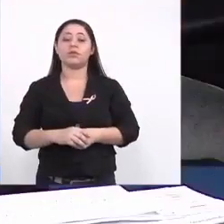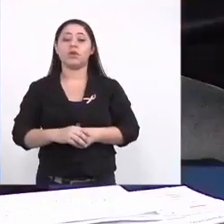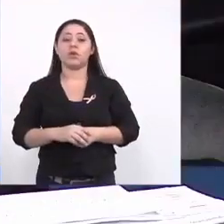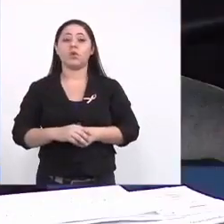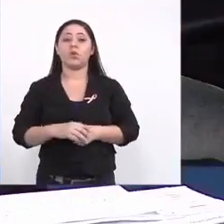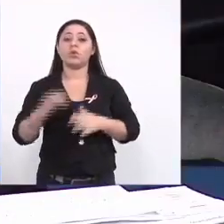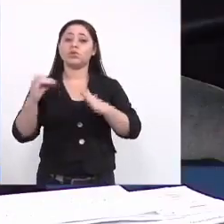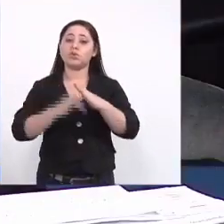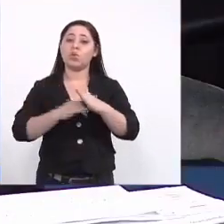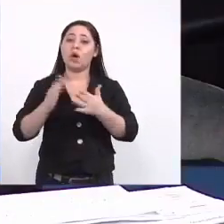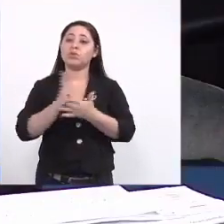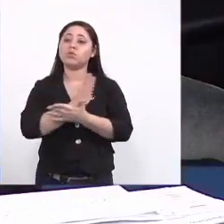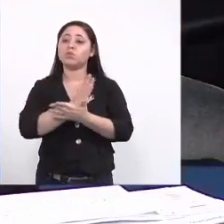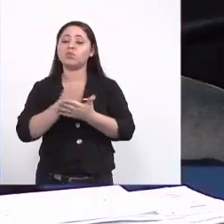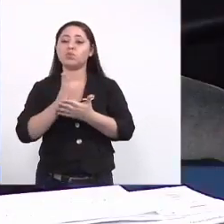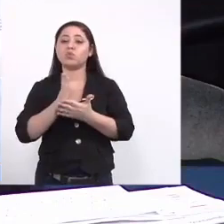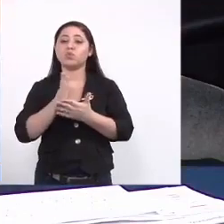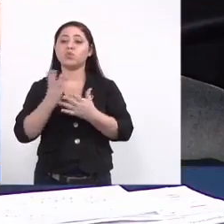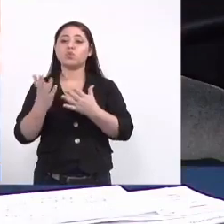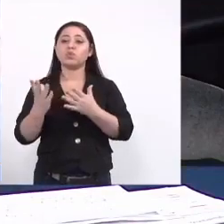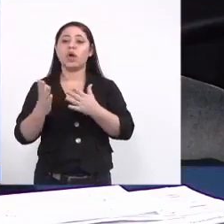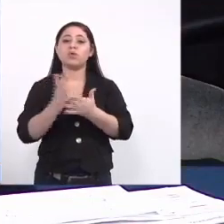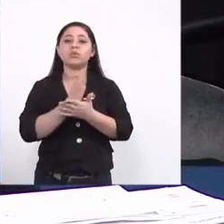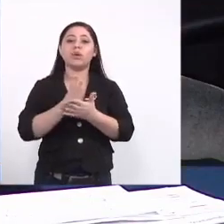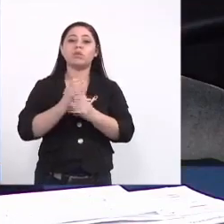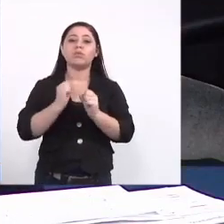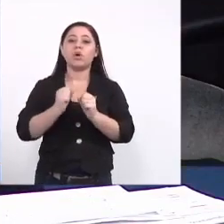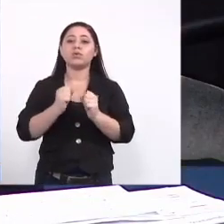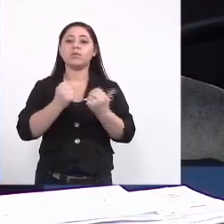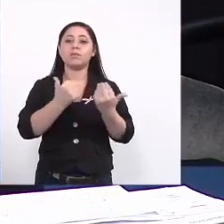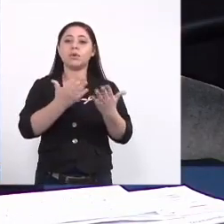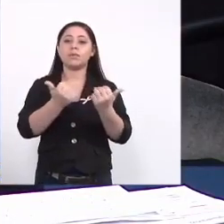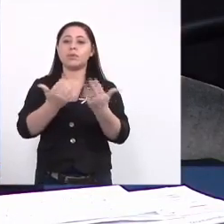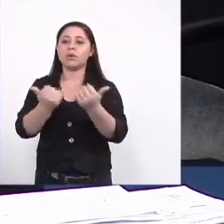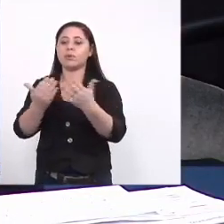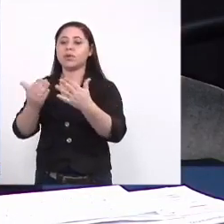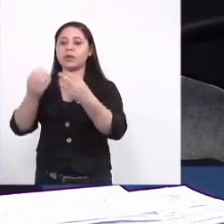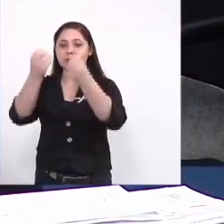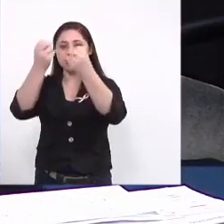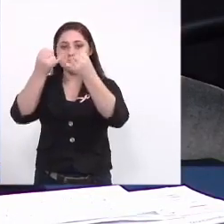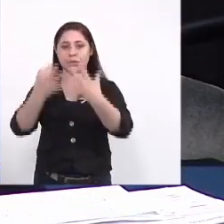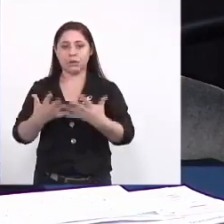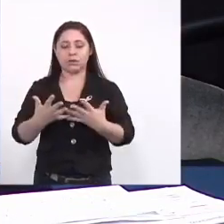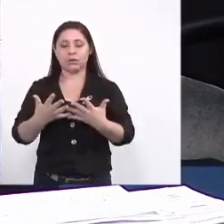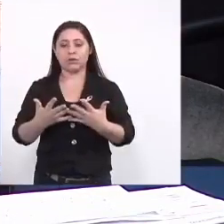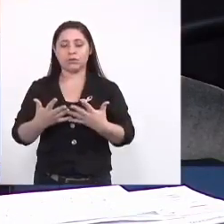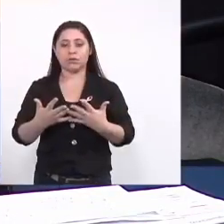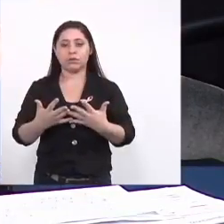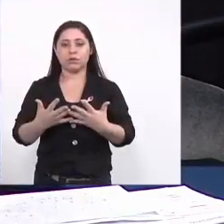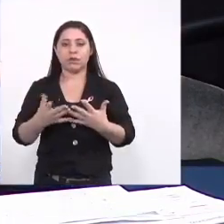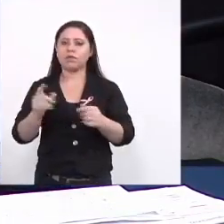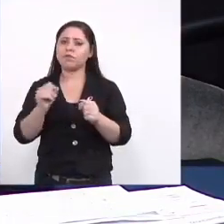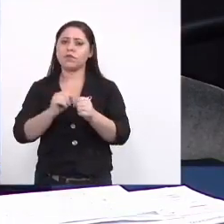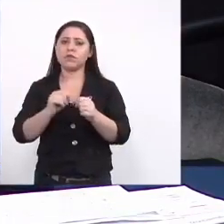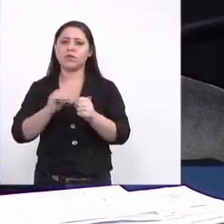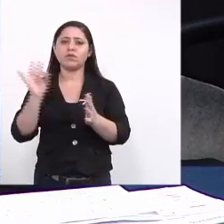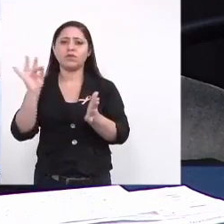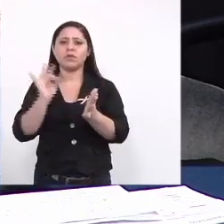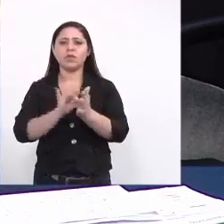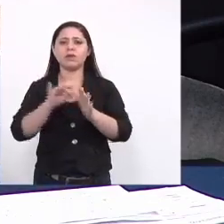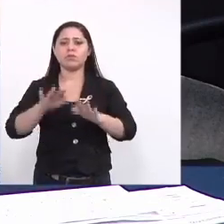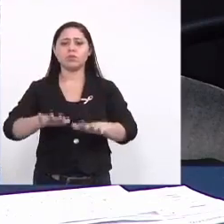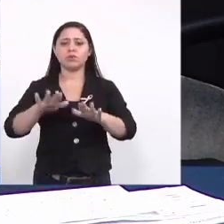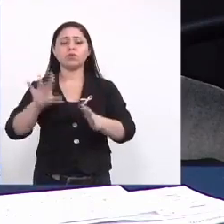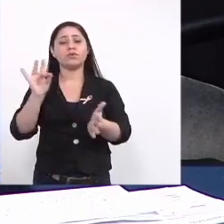instituições entregar folhetos explicativos né fazer um movimento